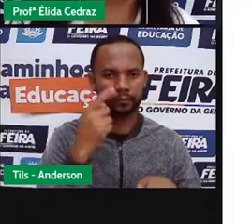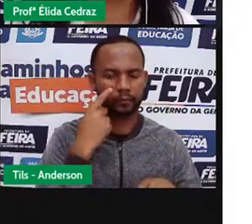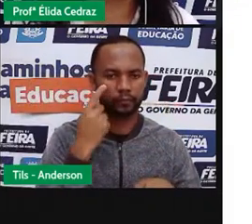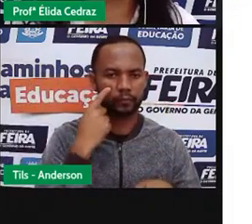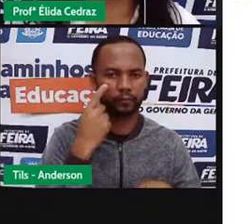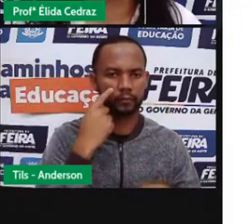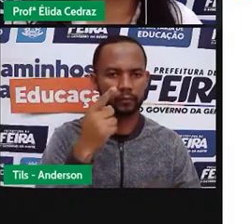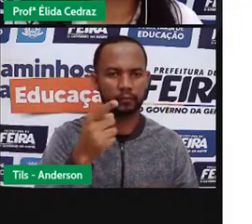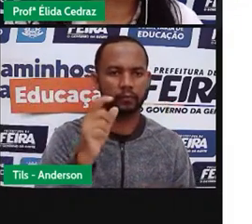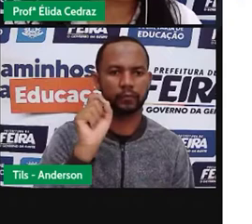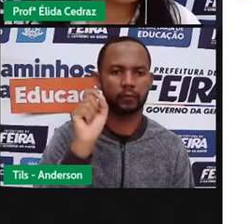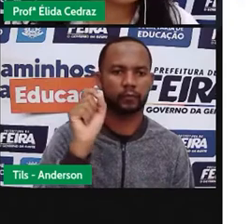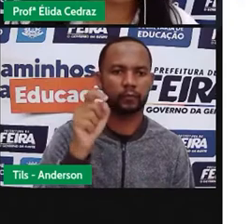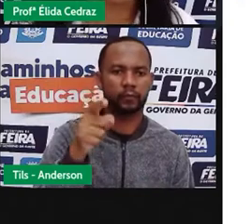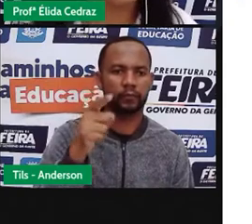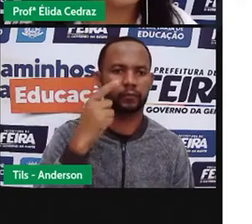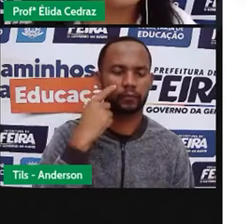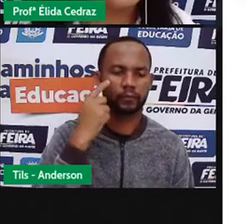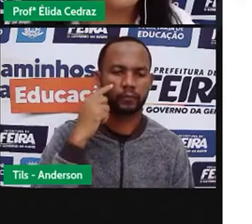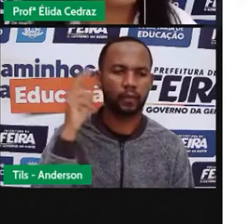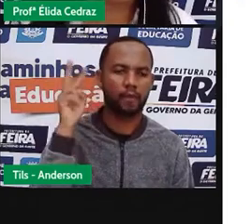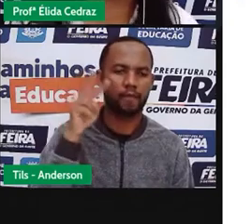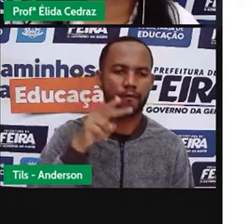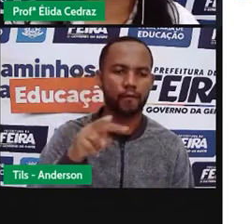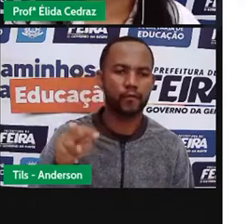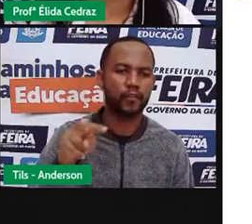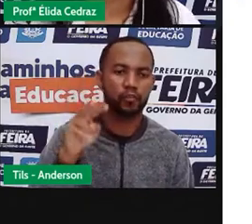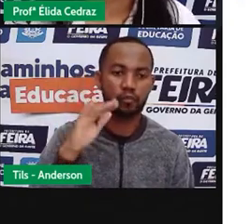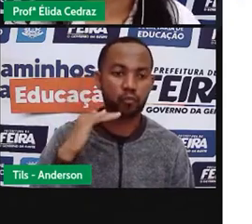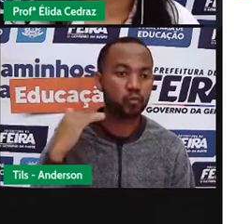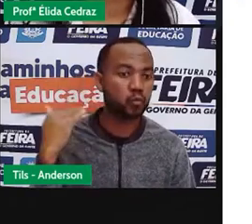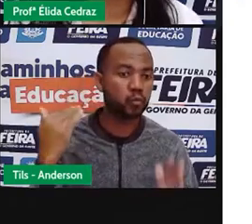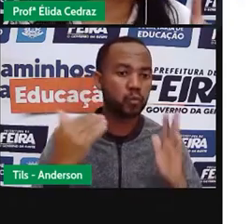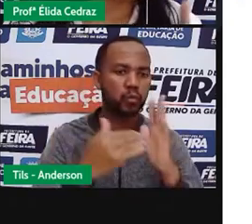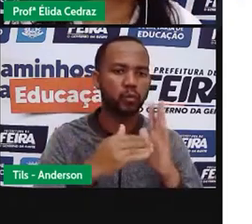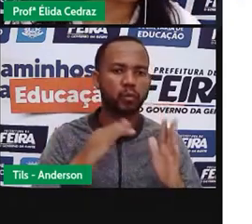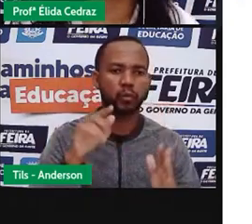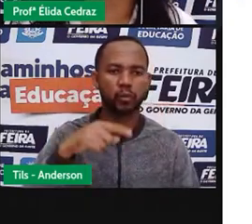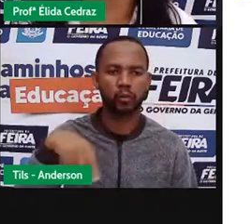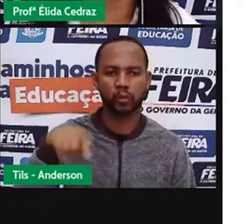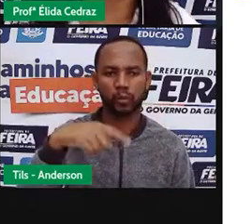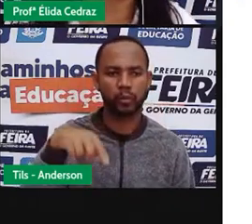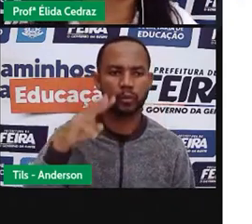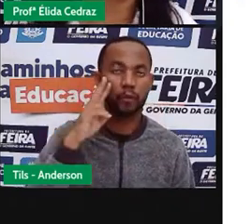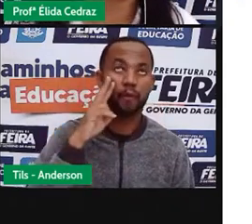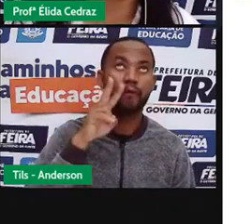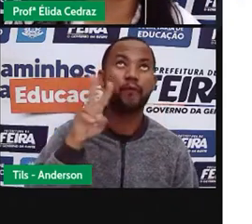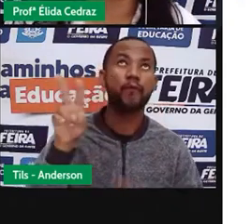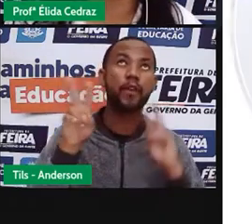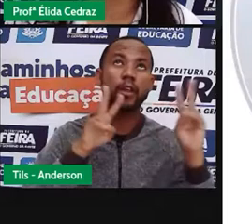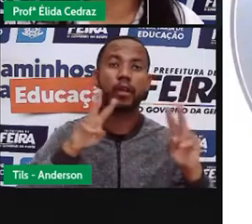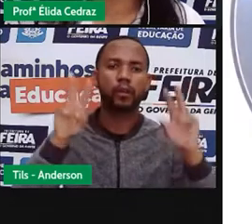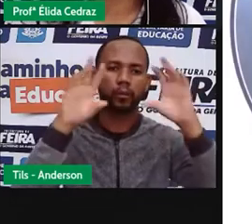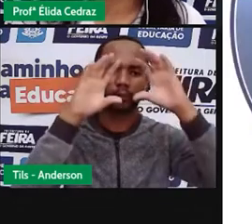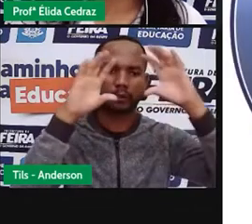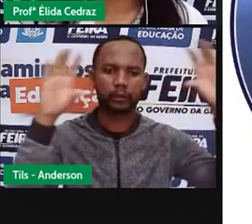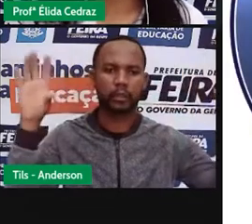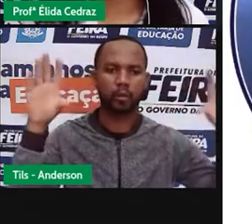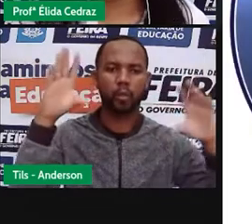Cruzeiro do Sul e é vista por todos nós brasileiros ao olharmos o céu à noite.